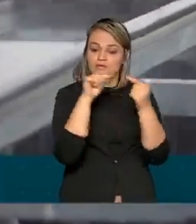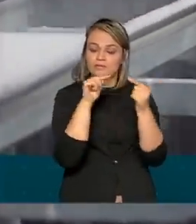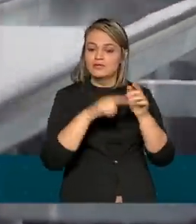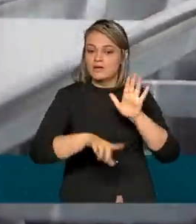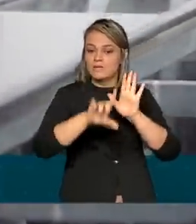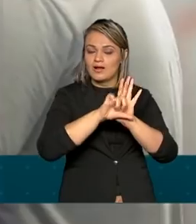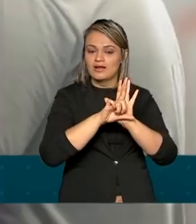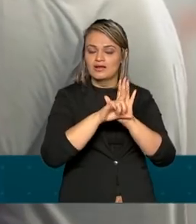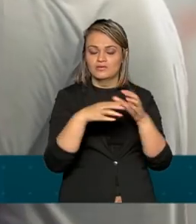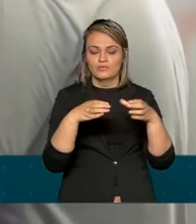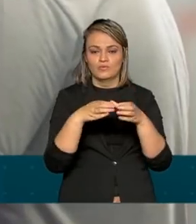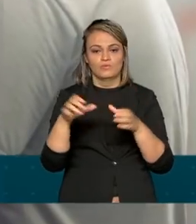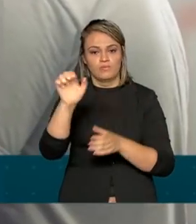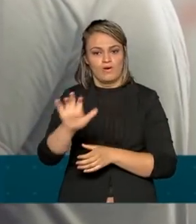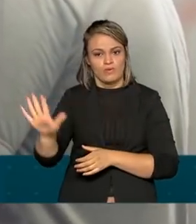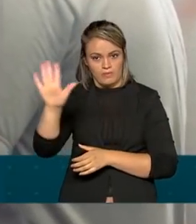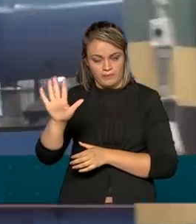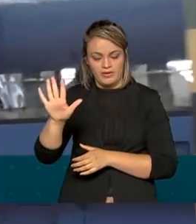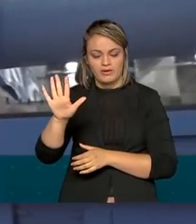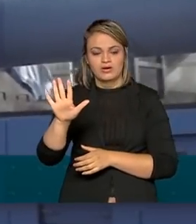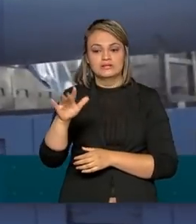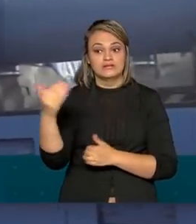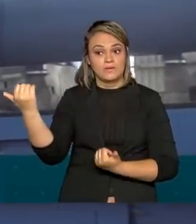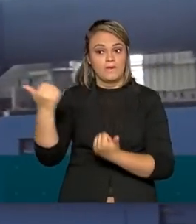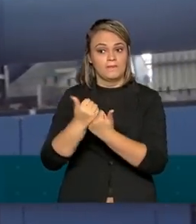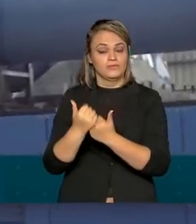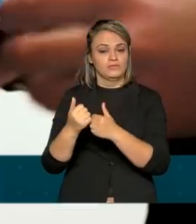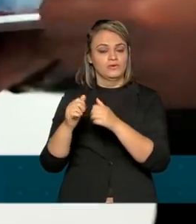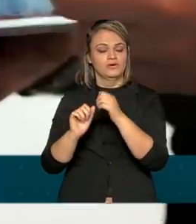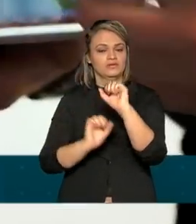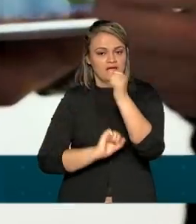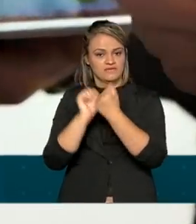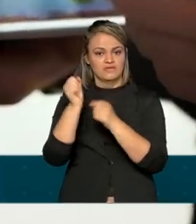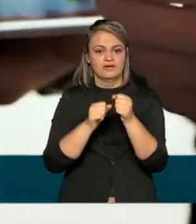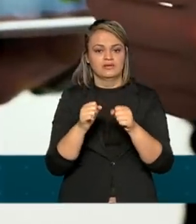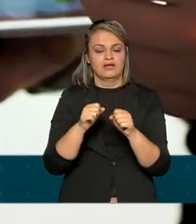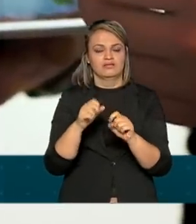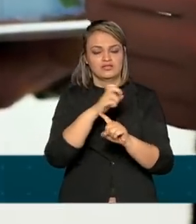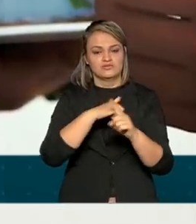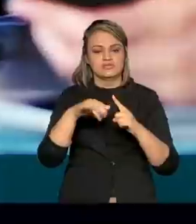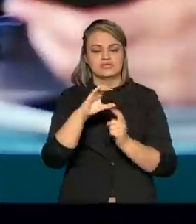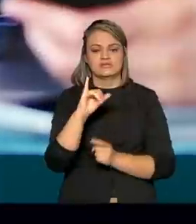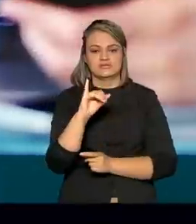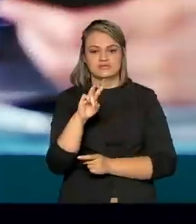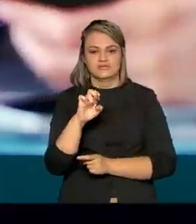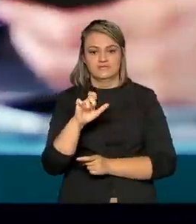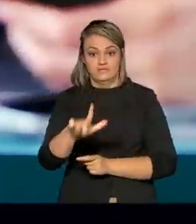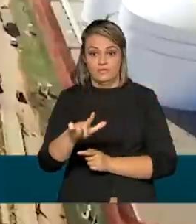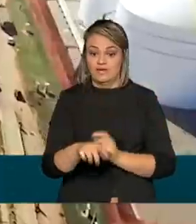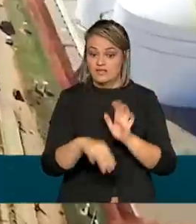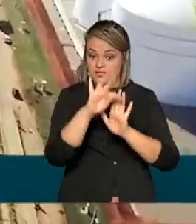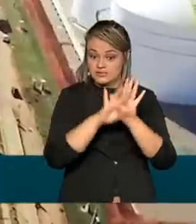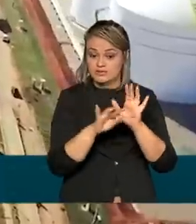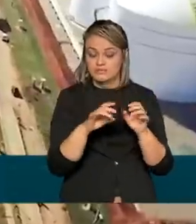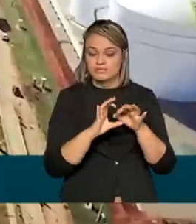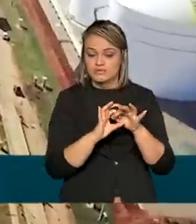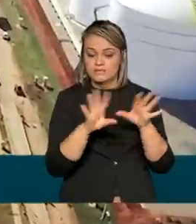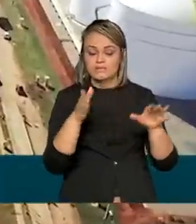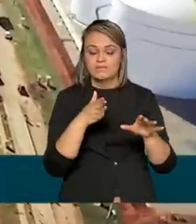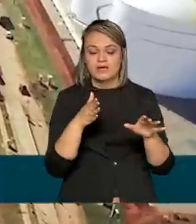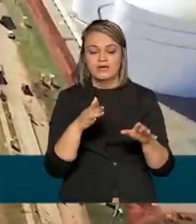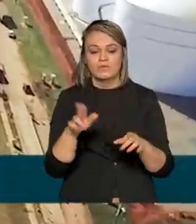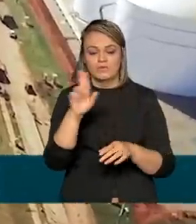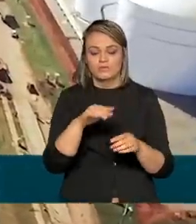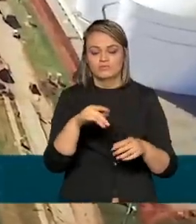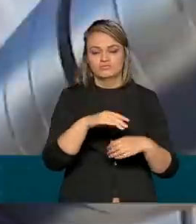legislação da União Europeia contou com o apoio da indústria e da sociedade civil. O texto facilita a autorização para o